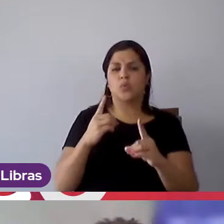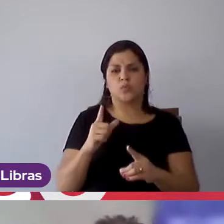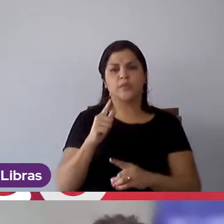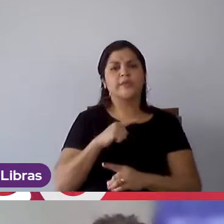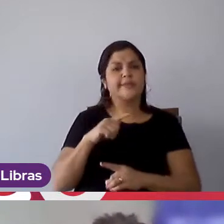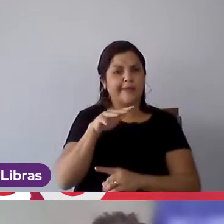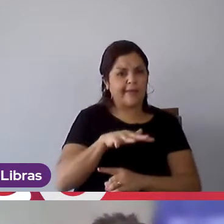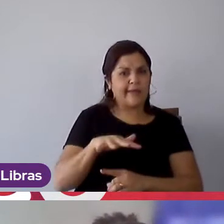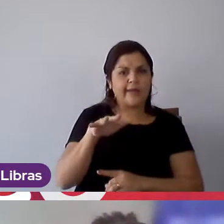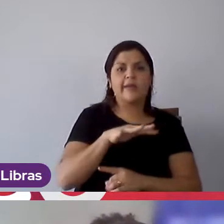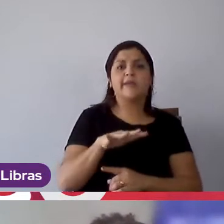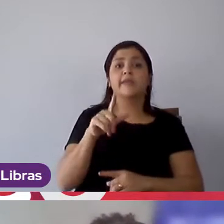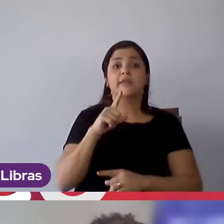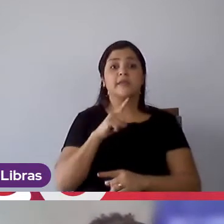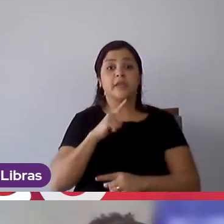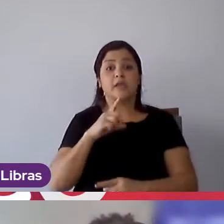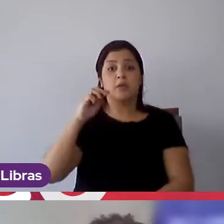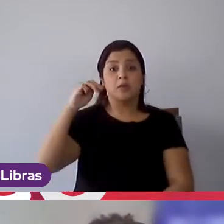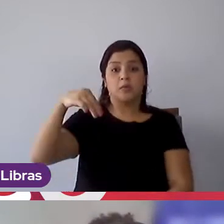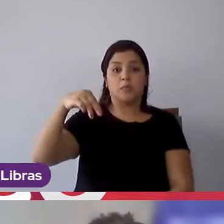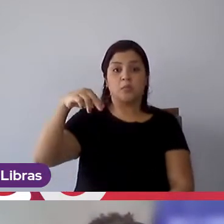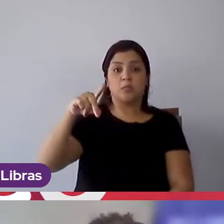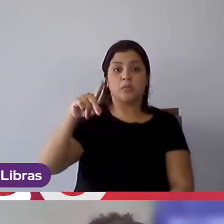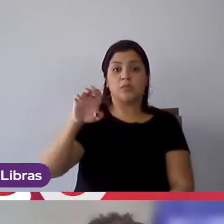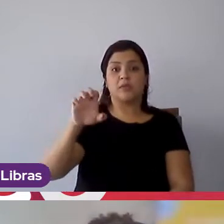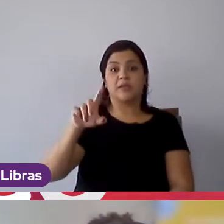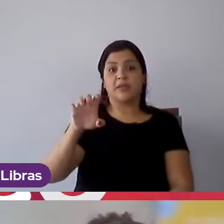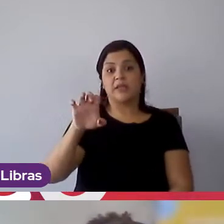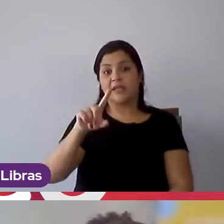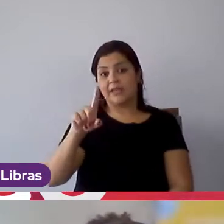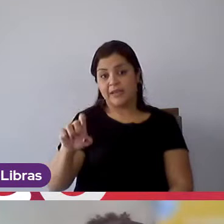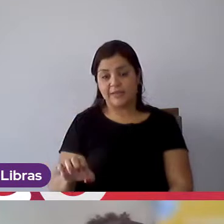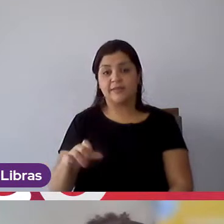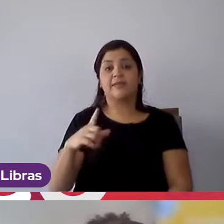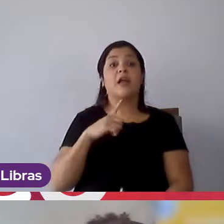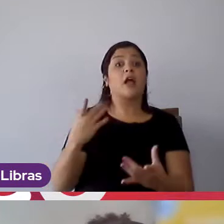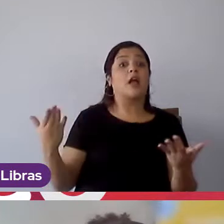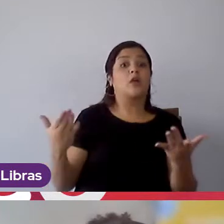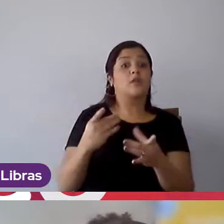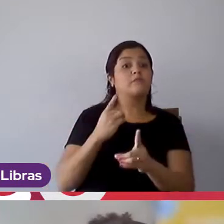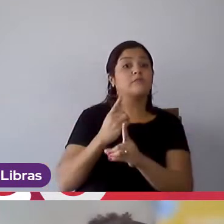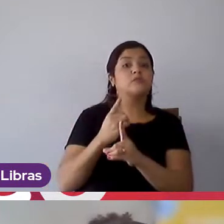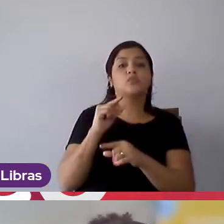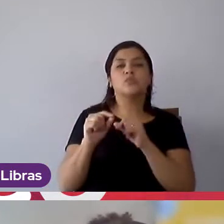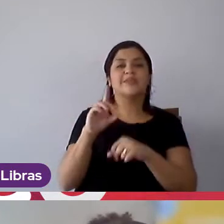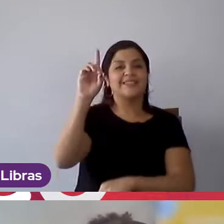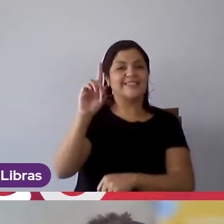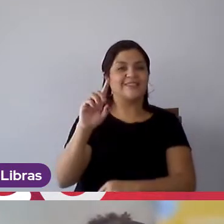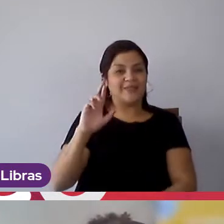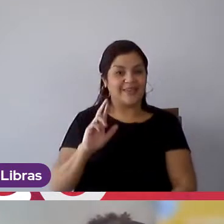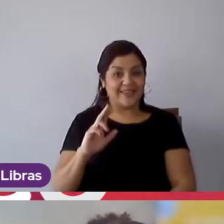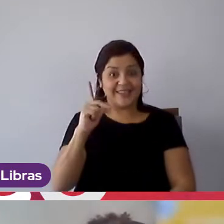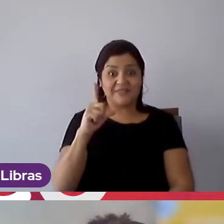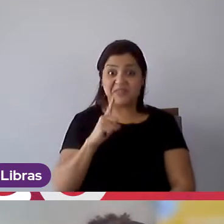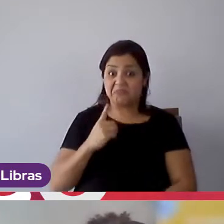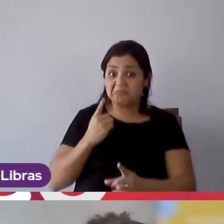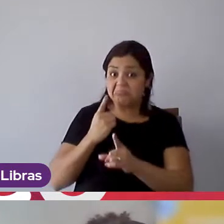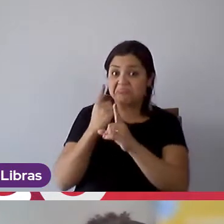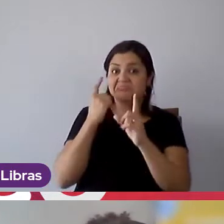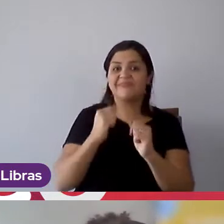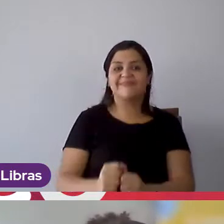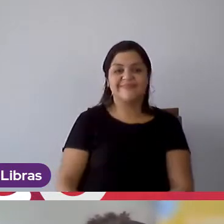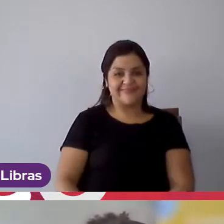liderança da Mondelez, é, inclusive esse mês a gente vai ter um com a diretora de RH, é,